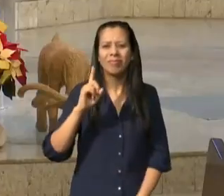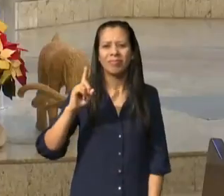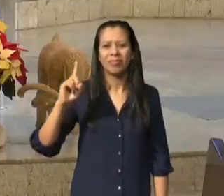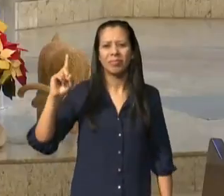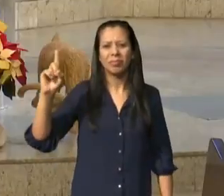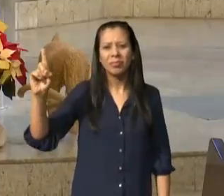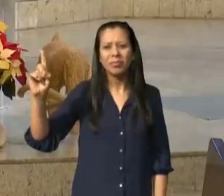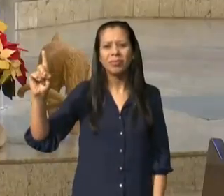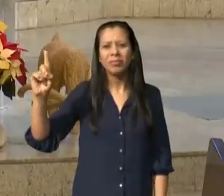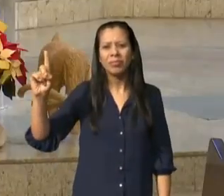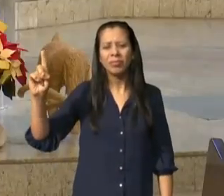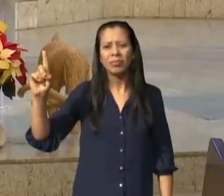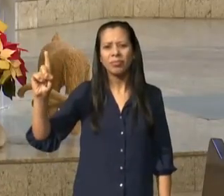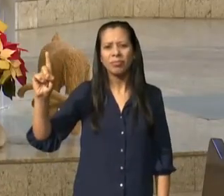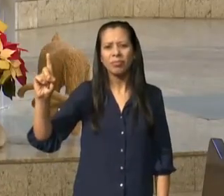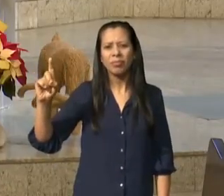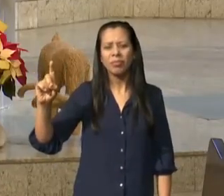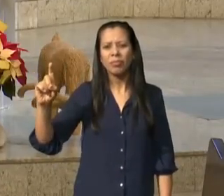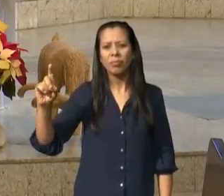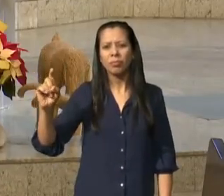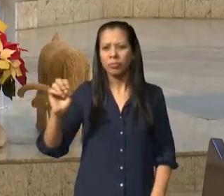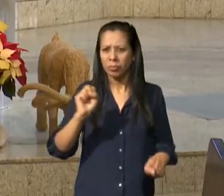Deus te abençoa todos os dias